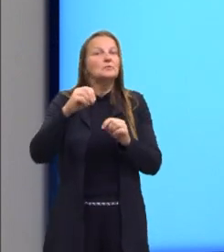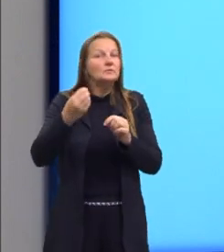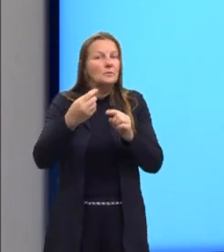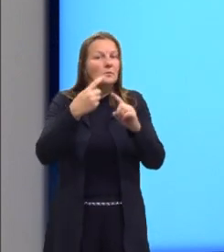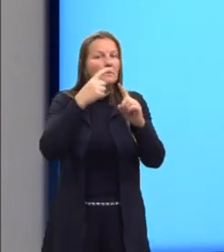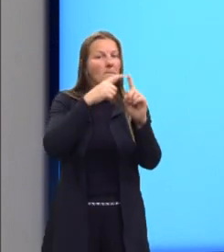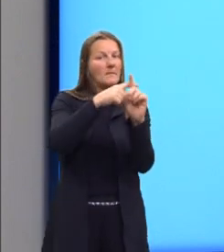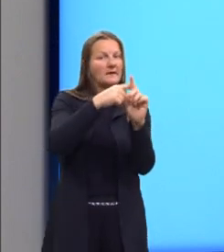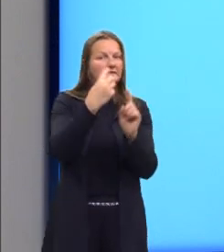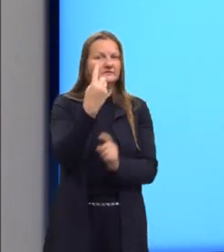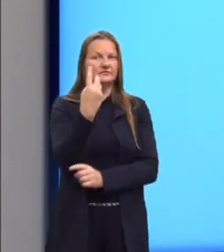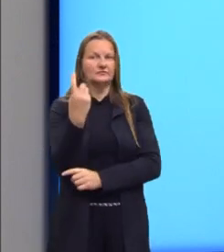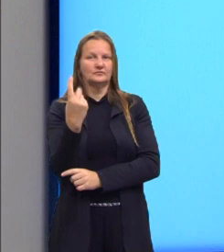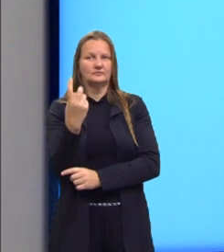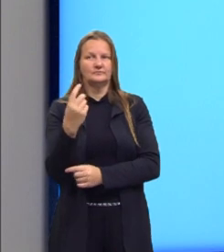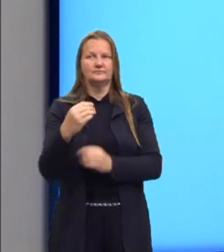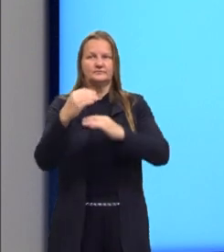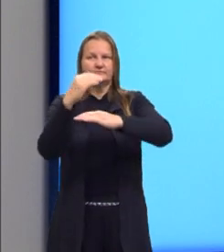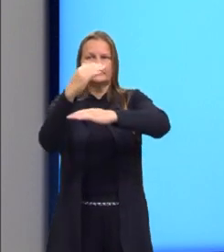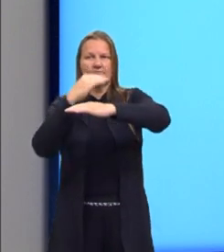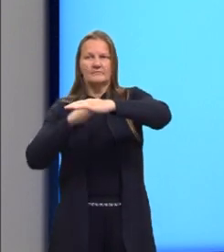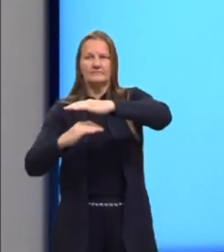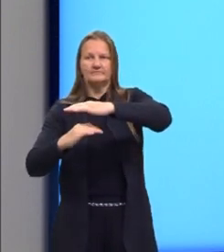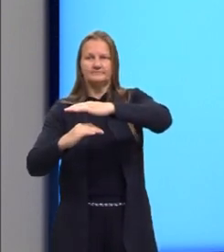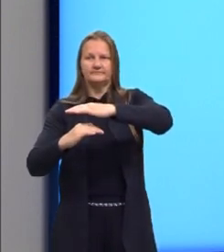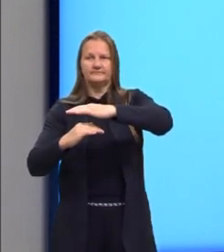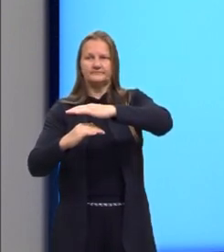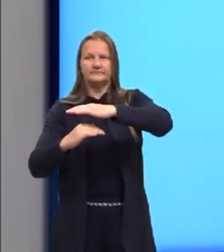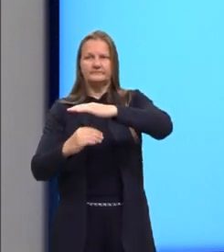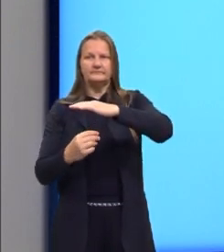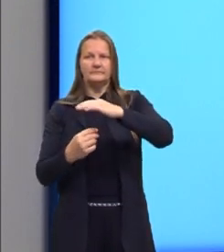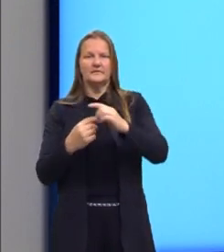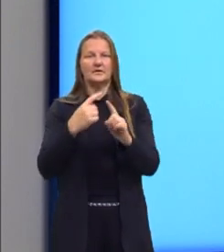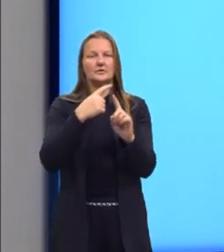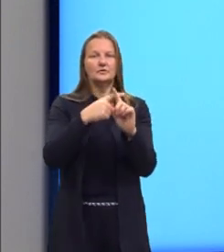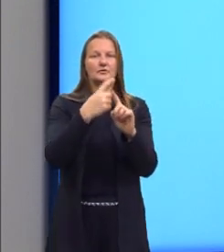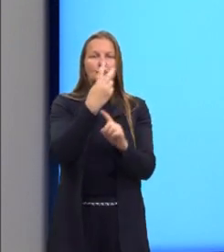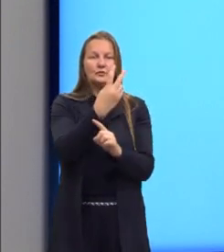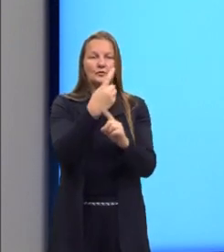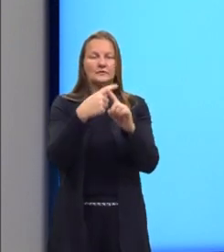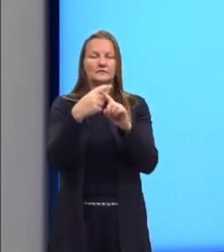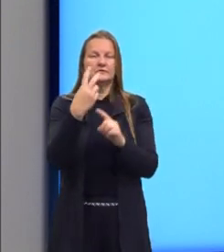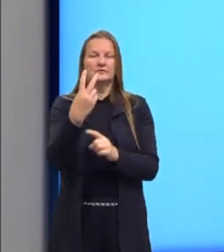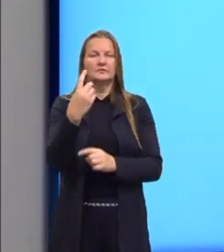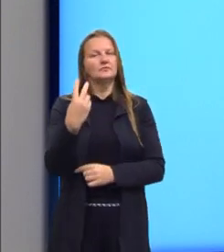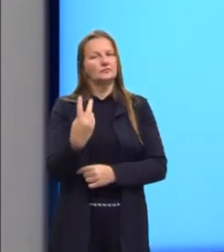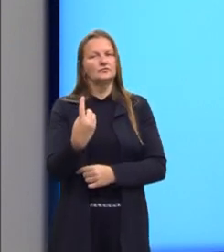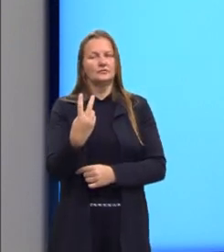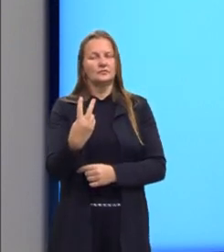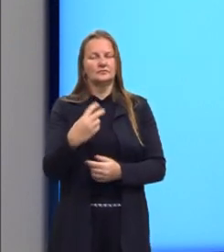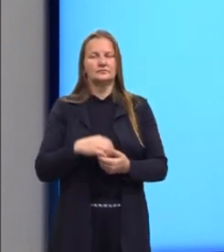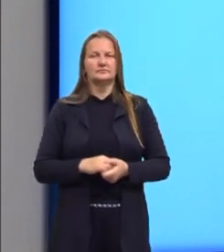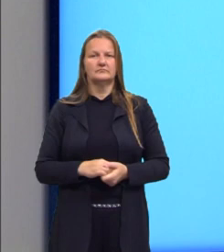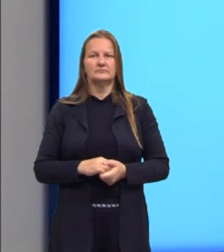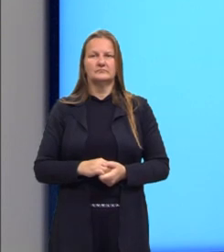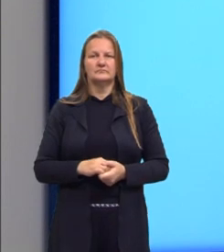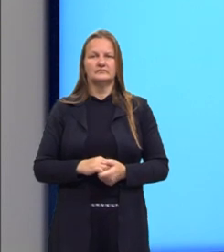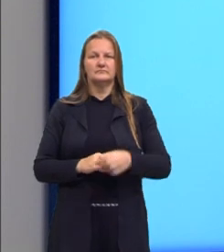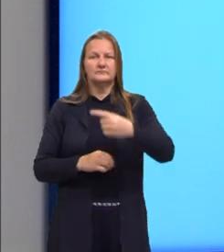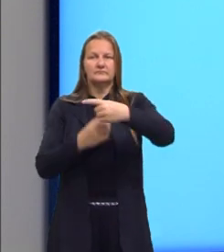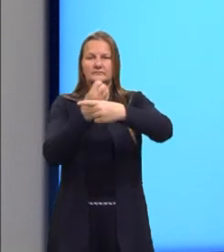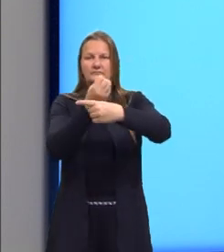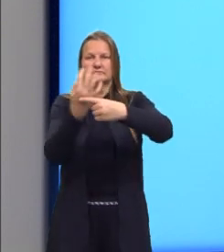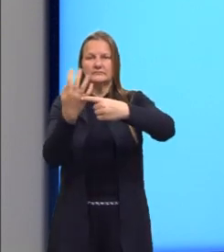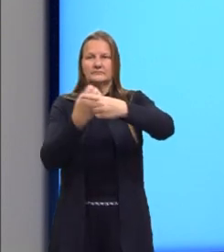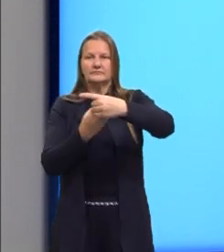do radical. O denominador, nós tínhamos 2 vezes 1, que permanece sendo 2, né? Aqui, ainda,